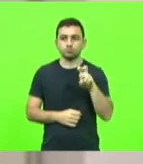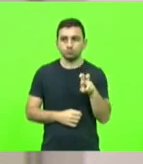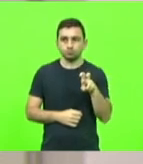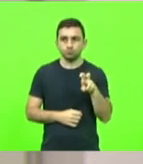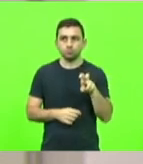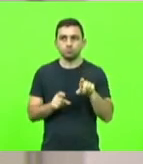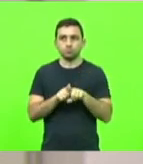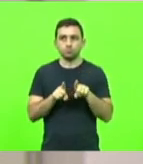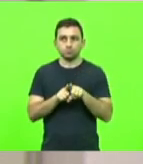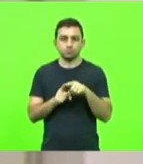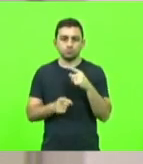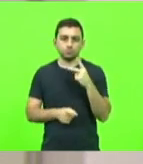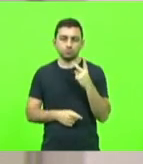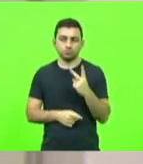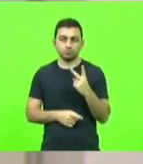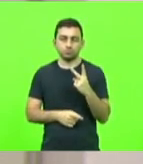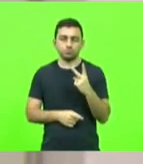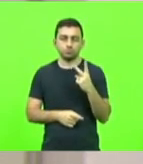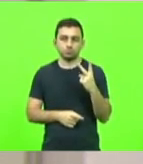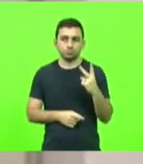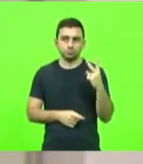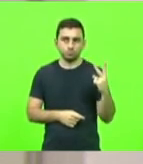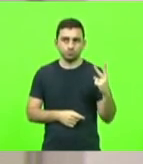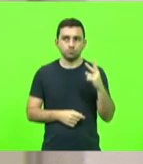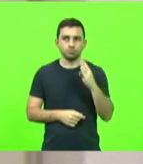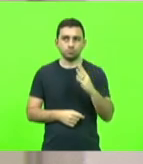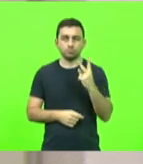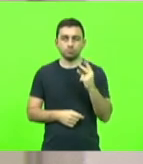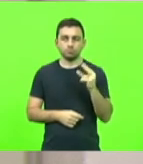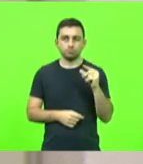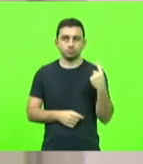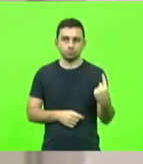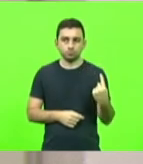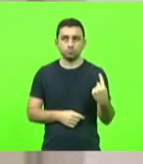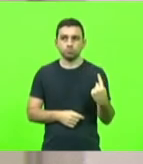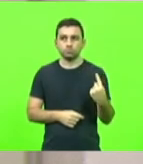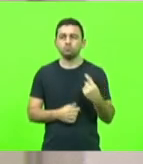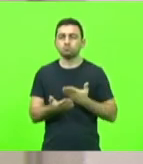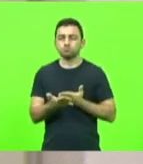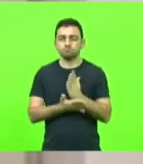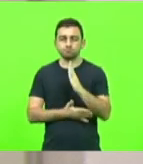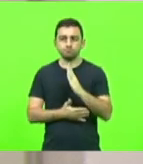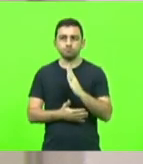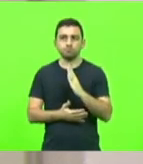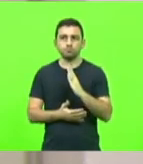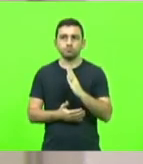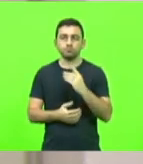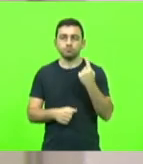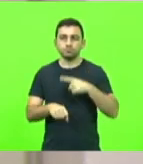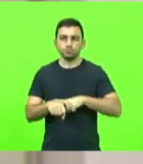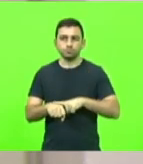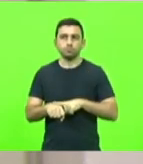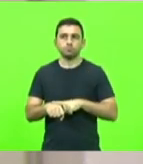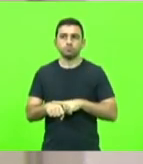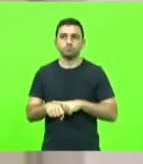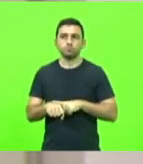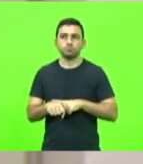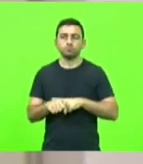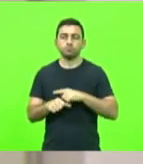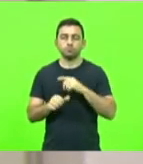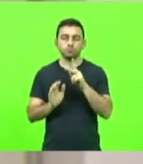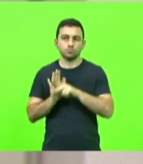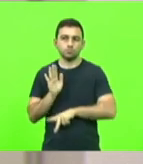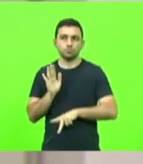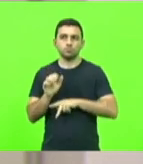222, barra 2021. Foram aprovados, em turno único, o projeto de conversão em lei de medida